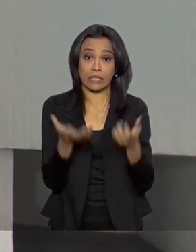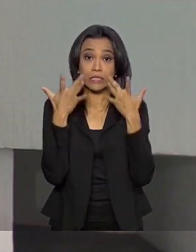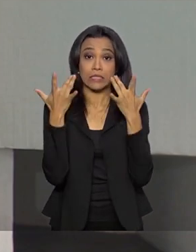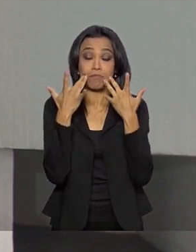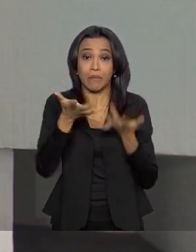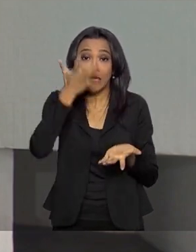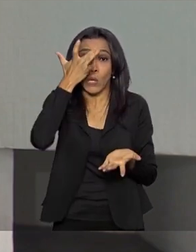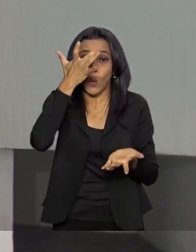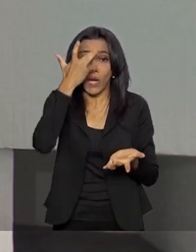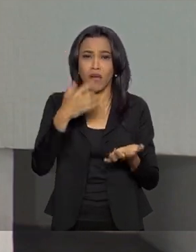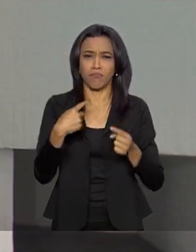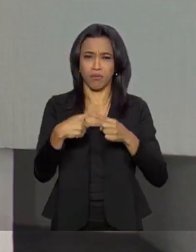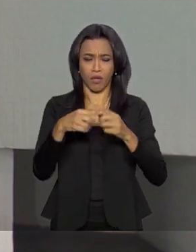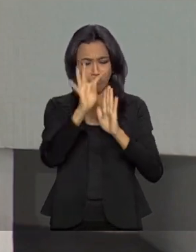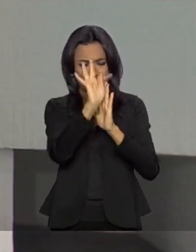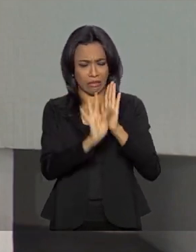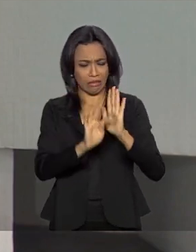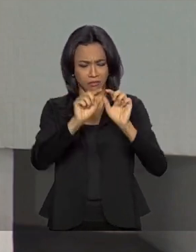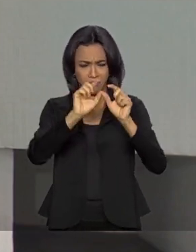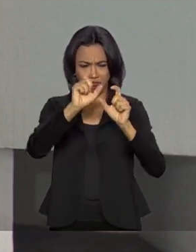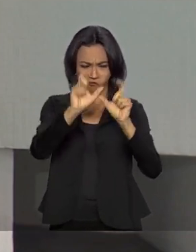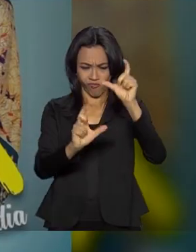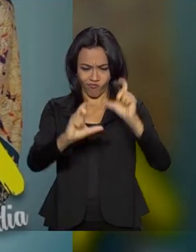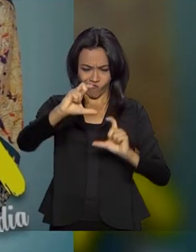Porque uma não respondia a outra.